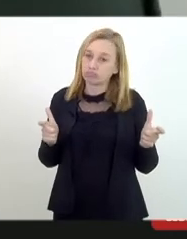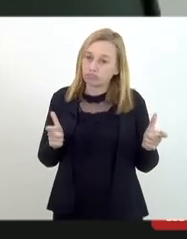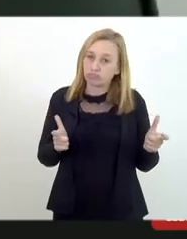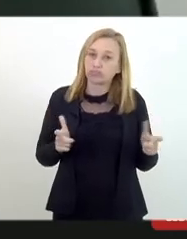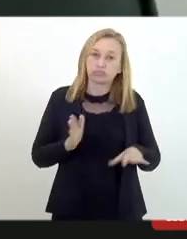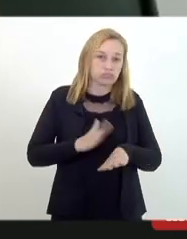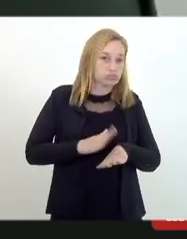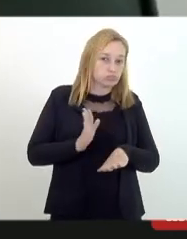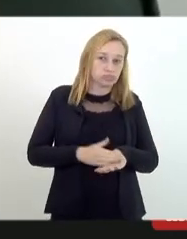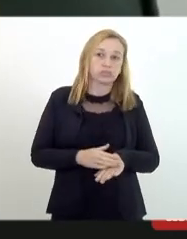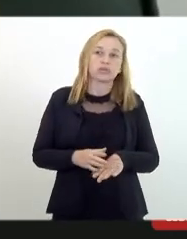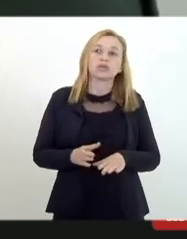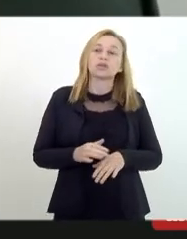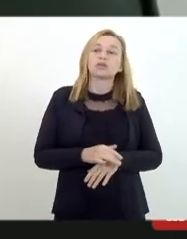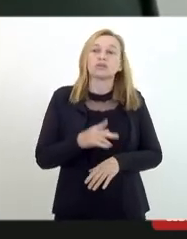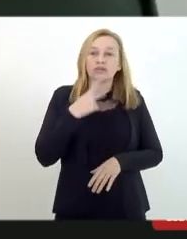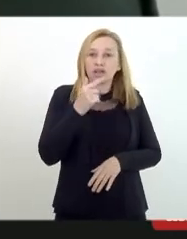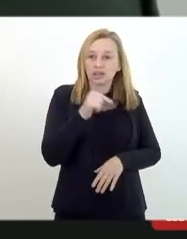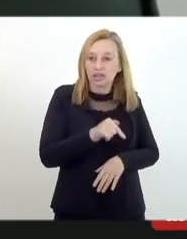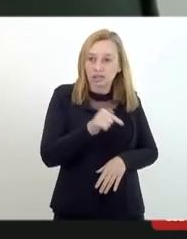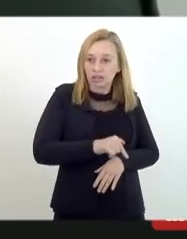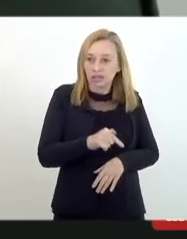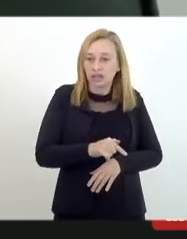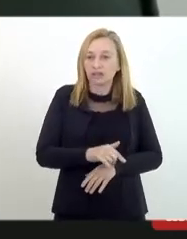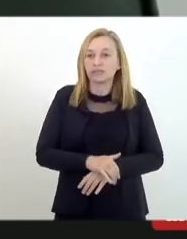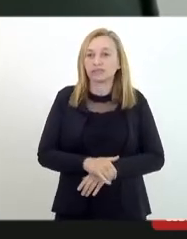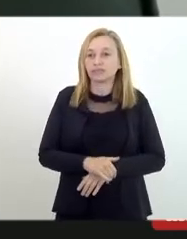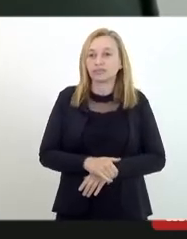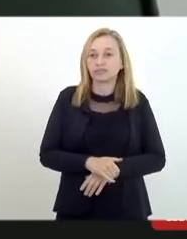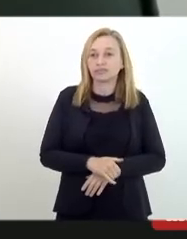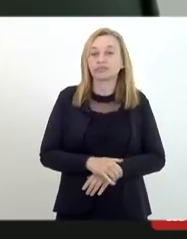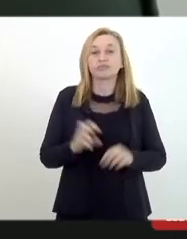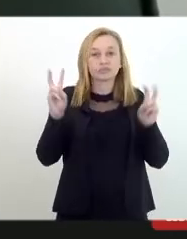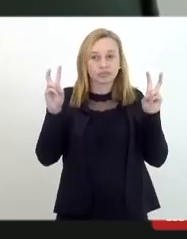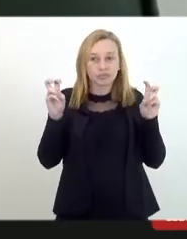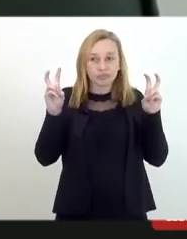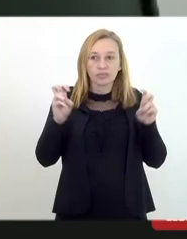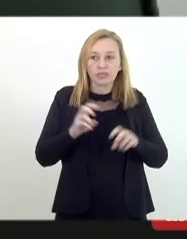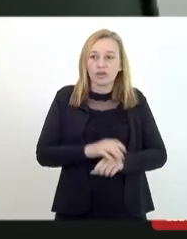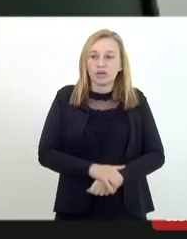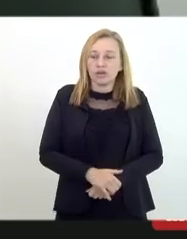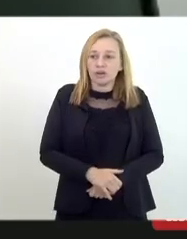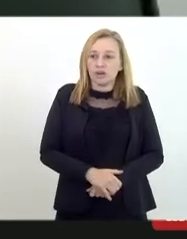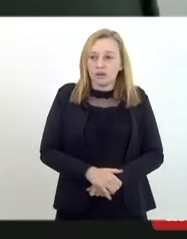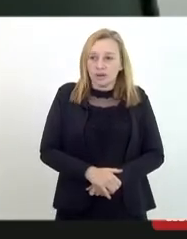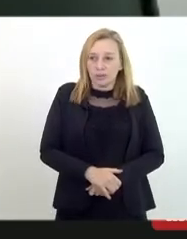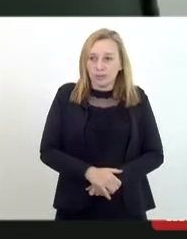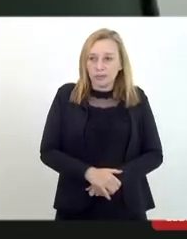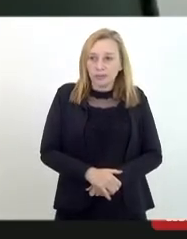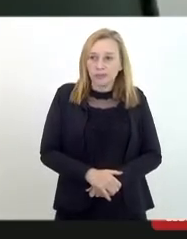vez mais. então foi trazida aqui essa questão da